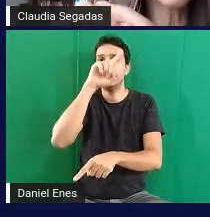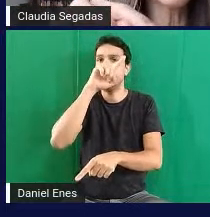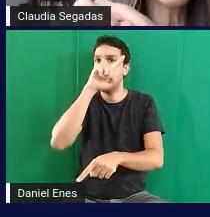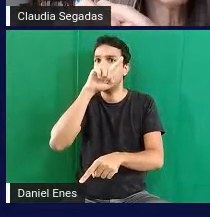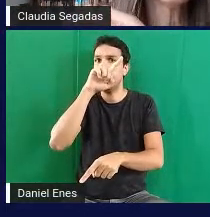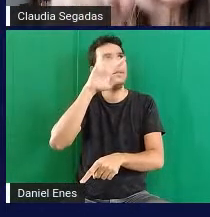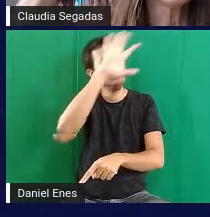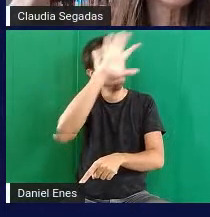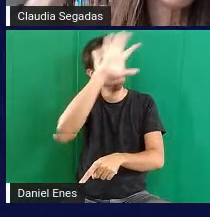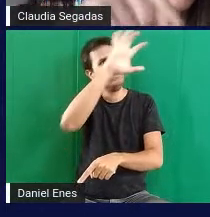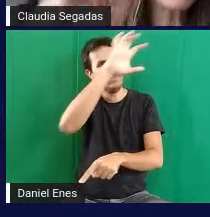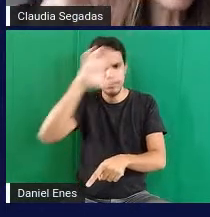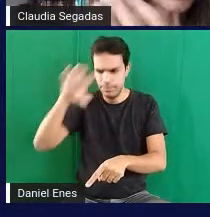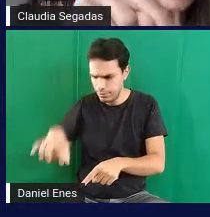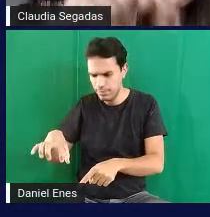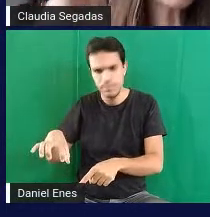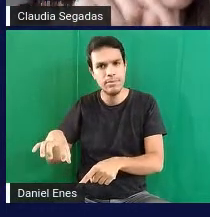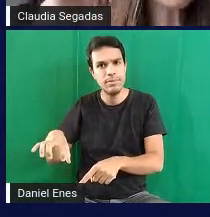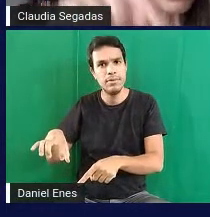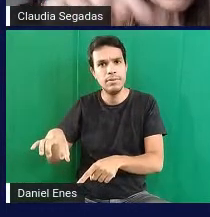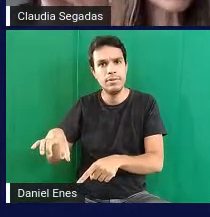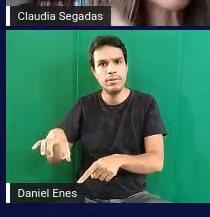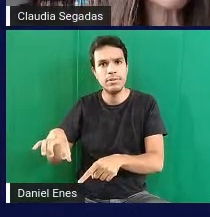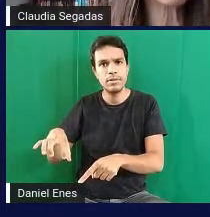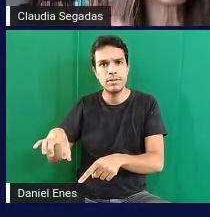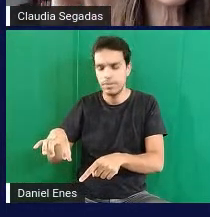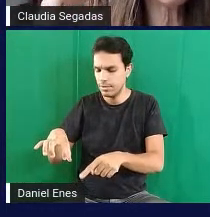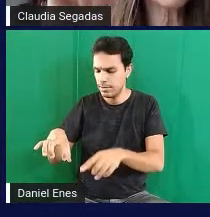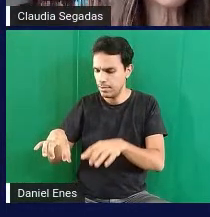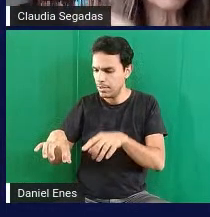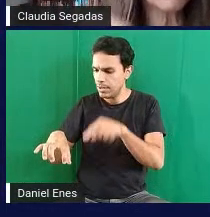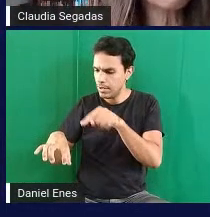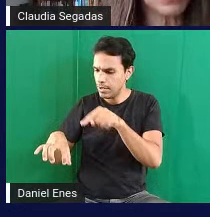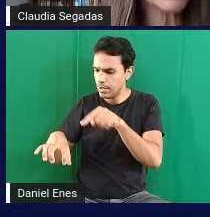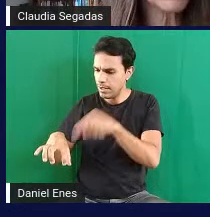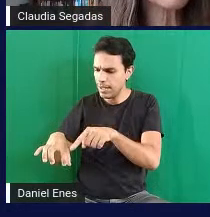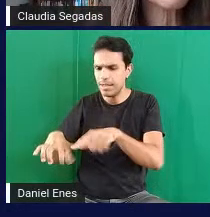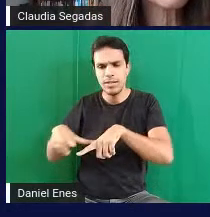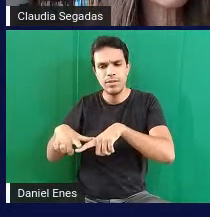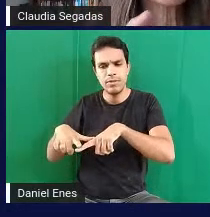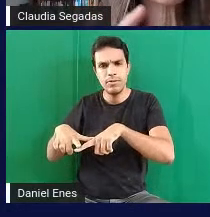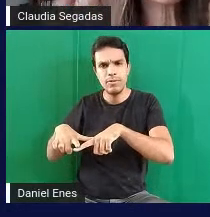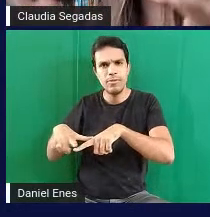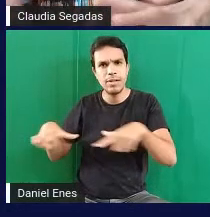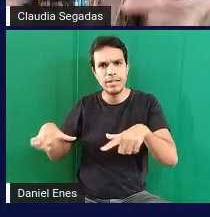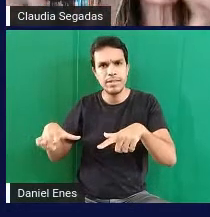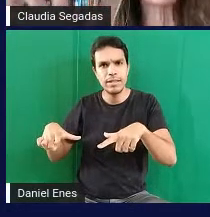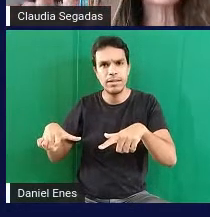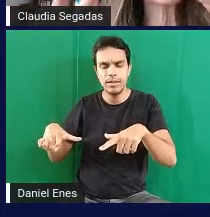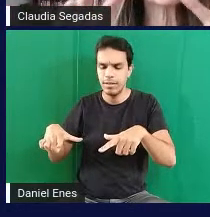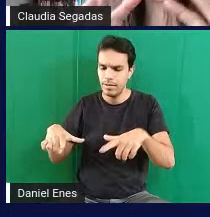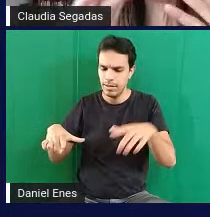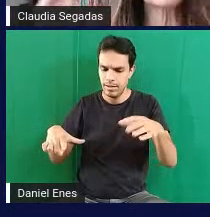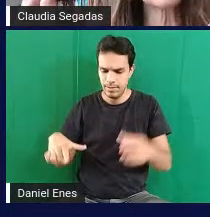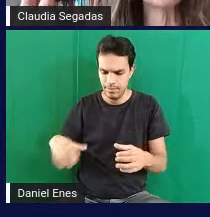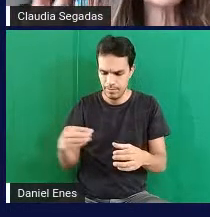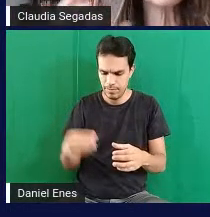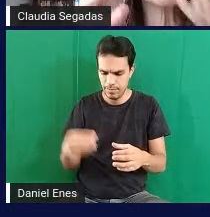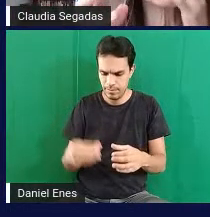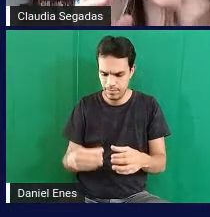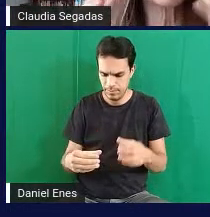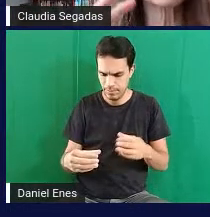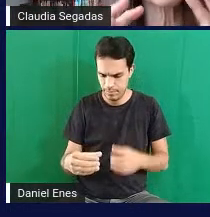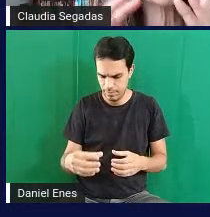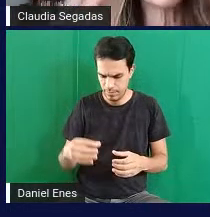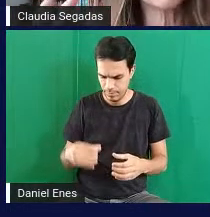colocando preenchendo os espaços vazios que estão abaixo pra poder depois tentar